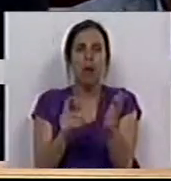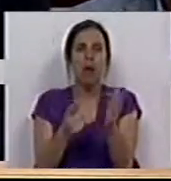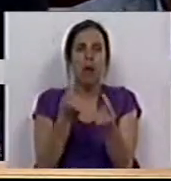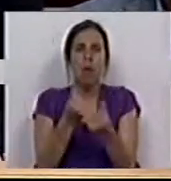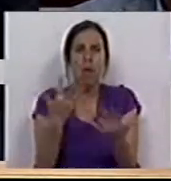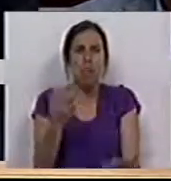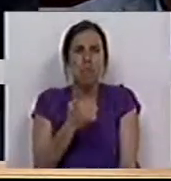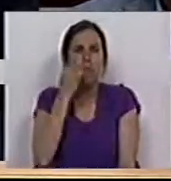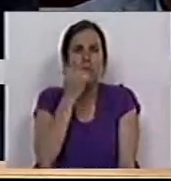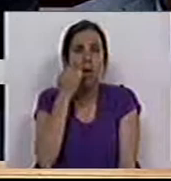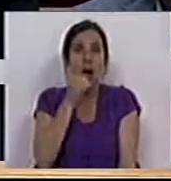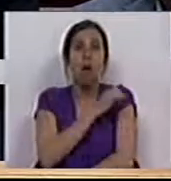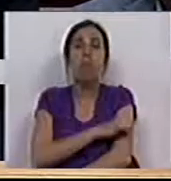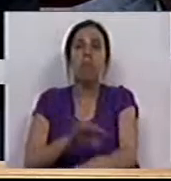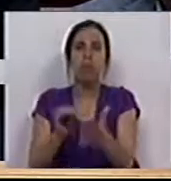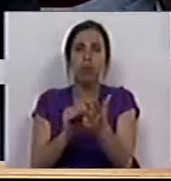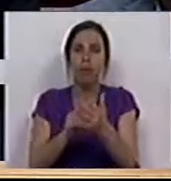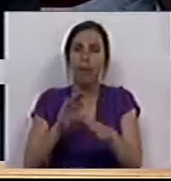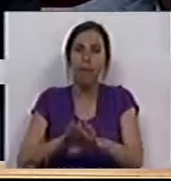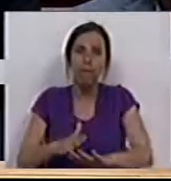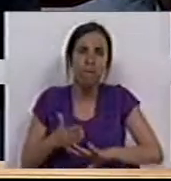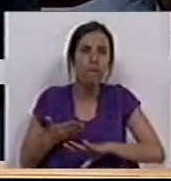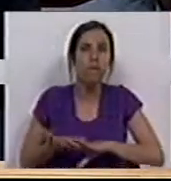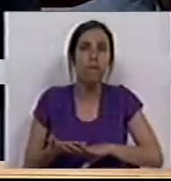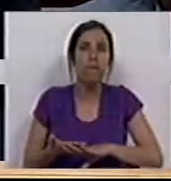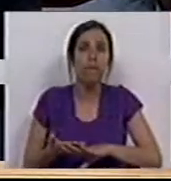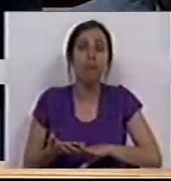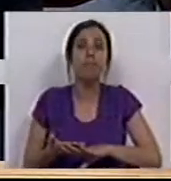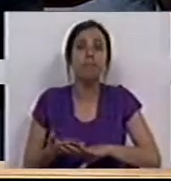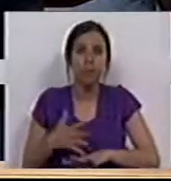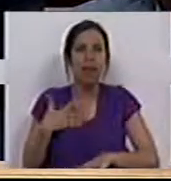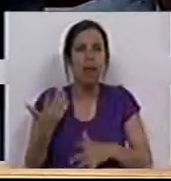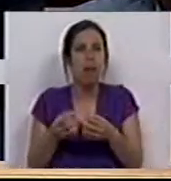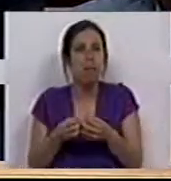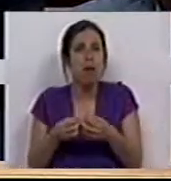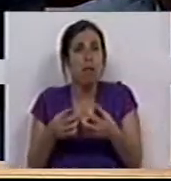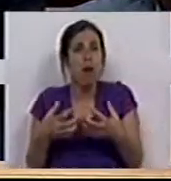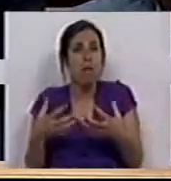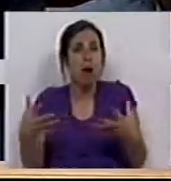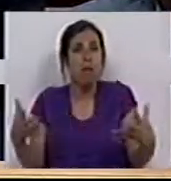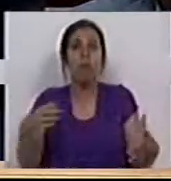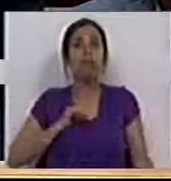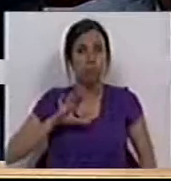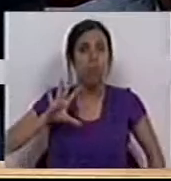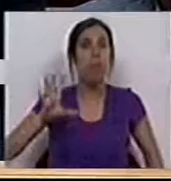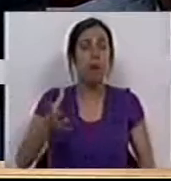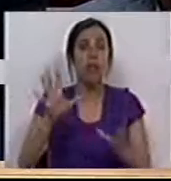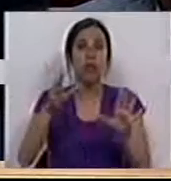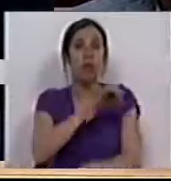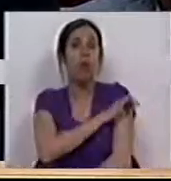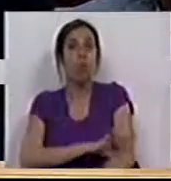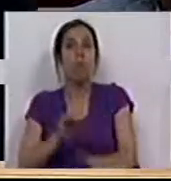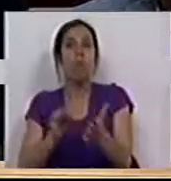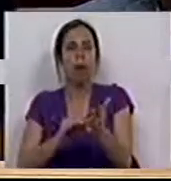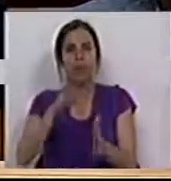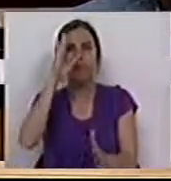carência e a pobreza severa está a aumentar no nosso país. Dos pobres